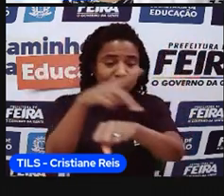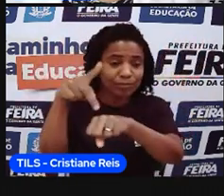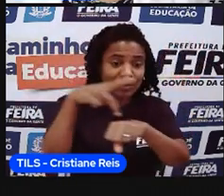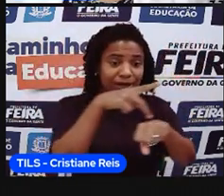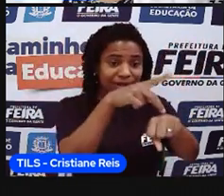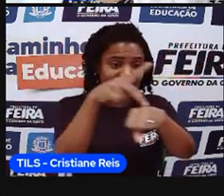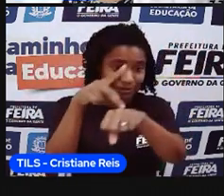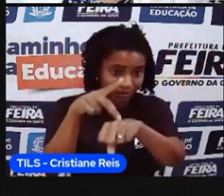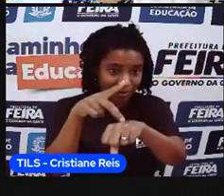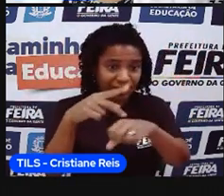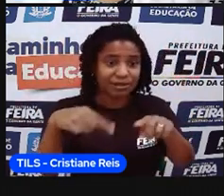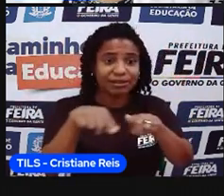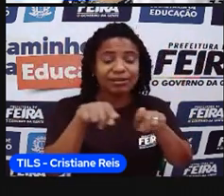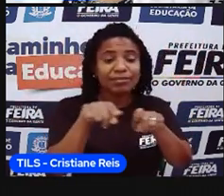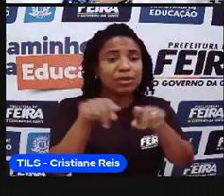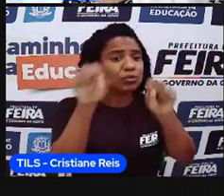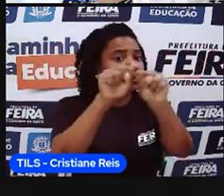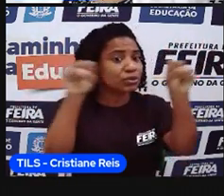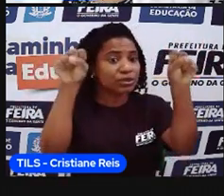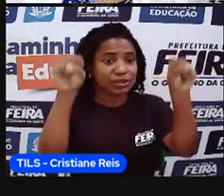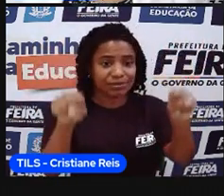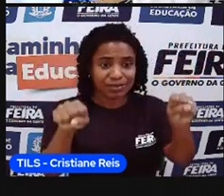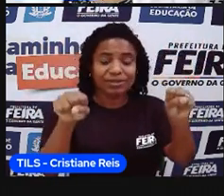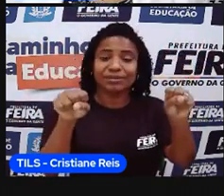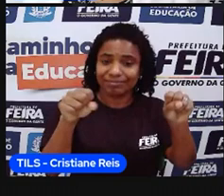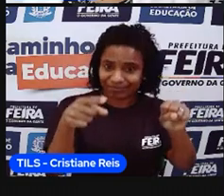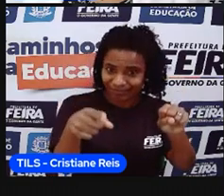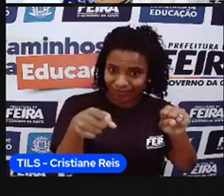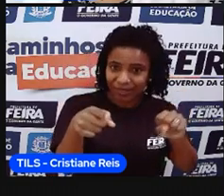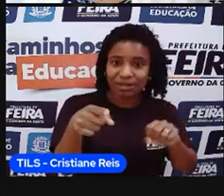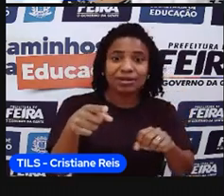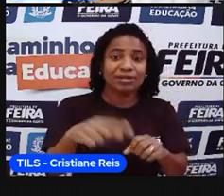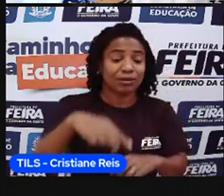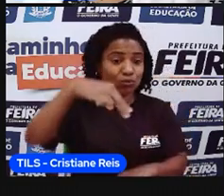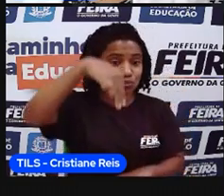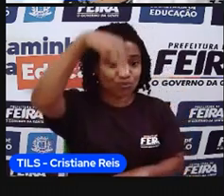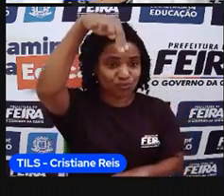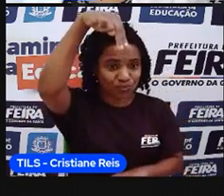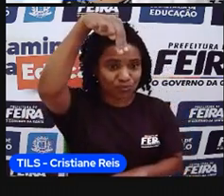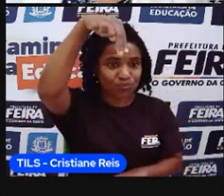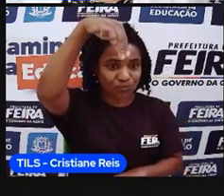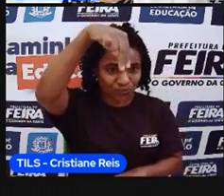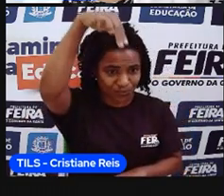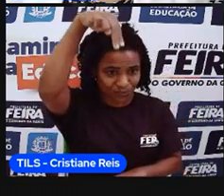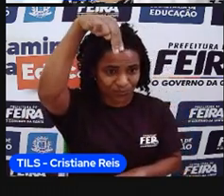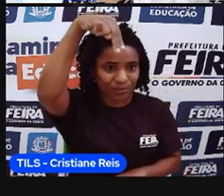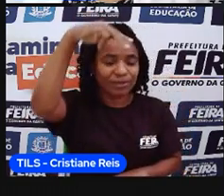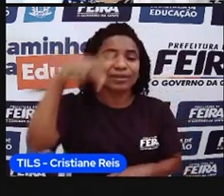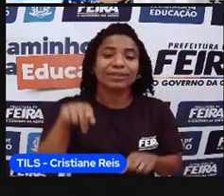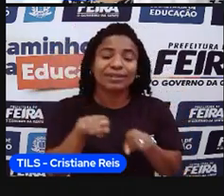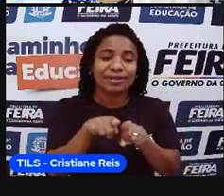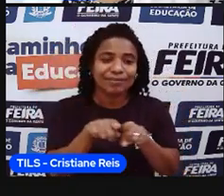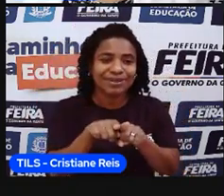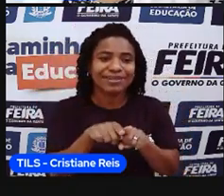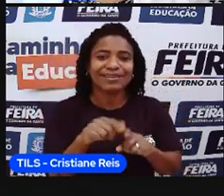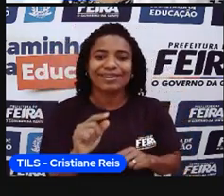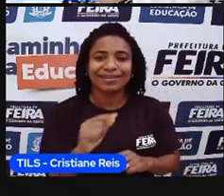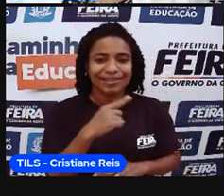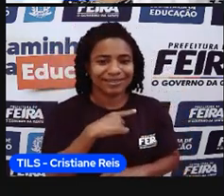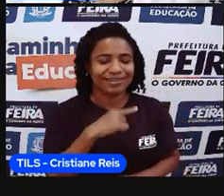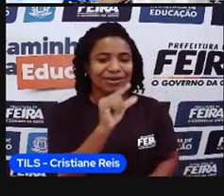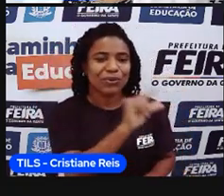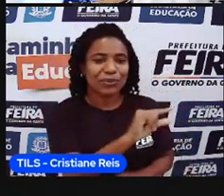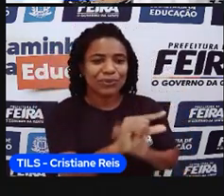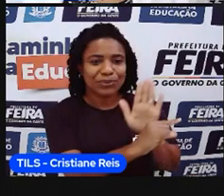A gente tem o sistema de orientação, ou seja, esse mapa, ele está aqui, né, o norte está voltado para essa posição. Eu tenho a legenda, que é onde